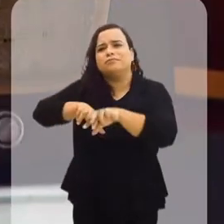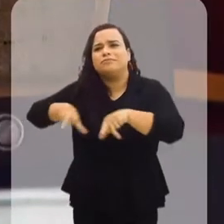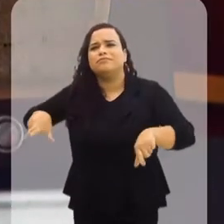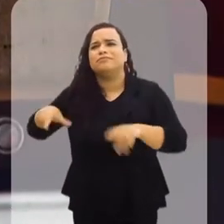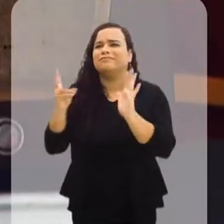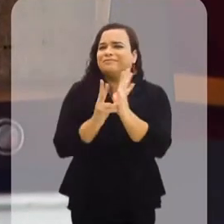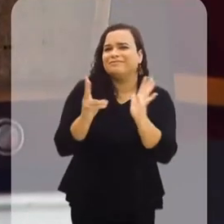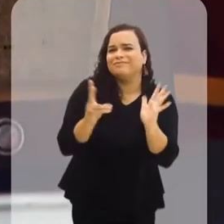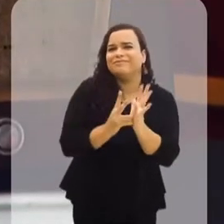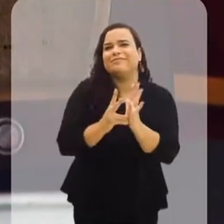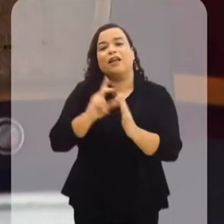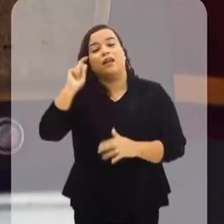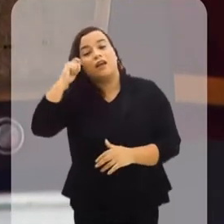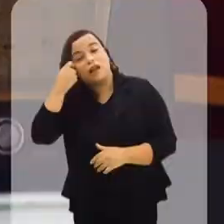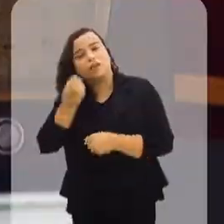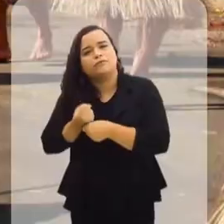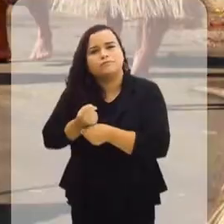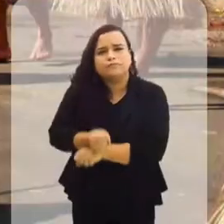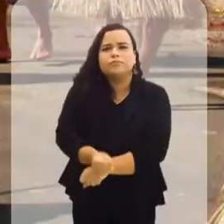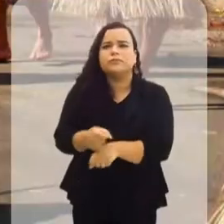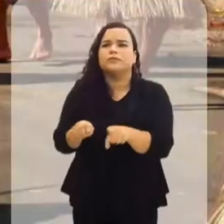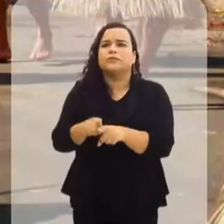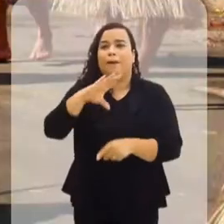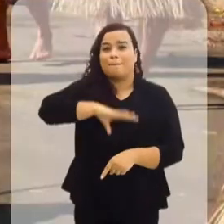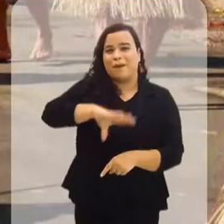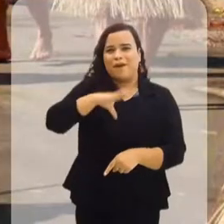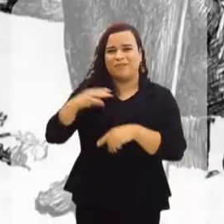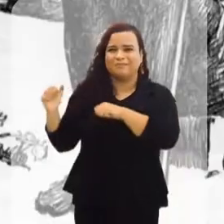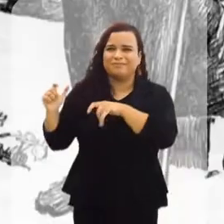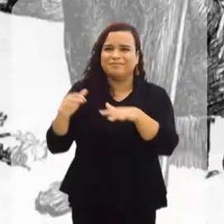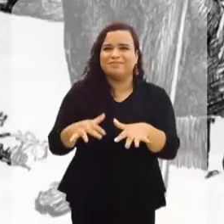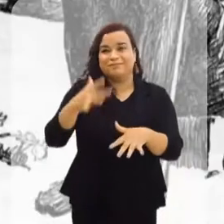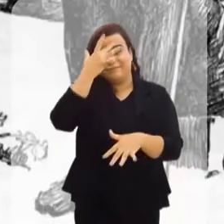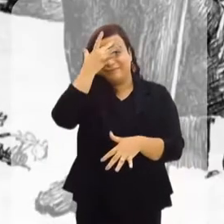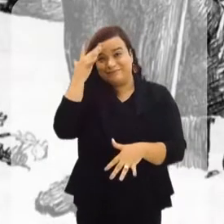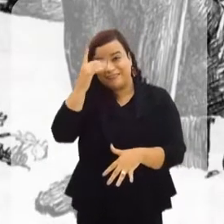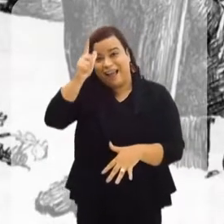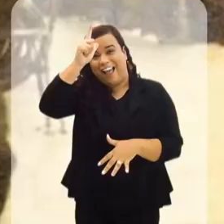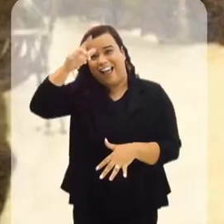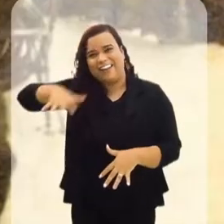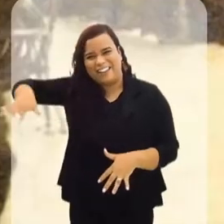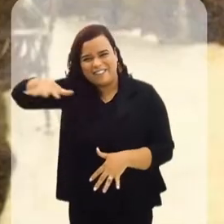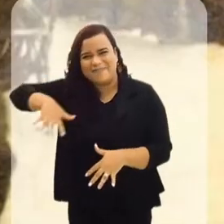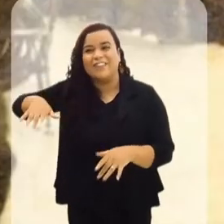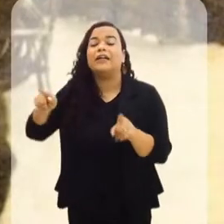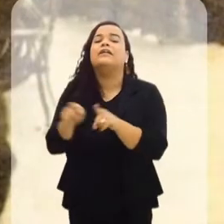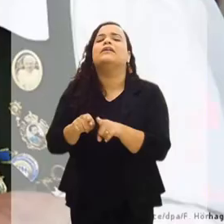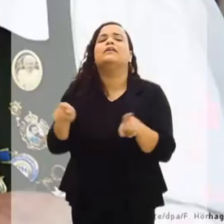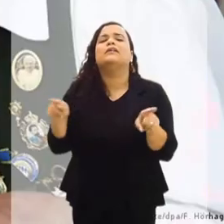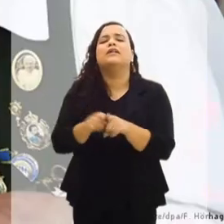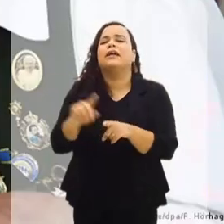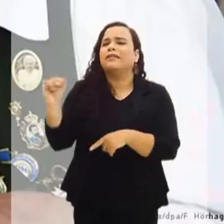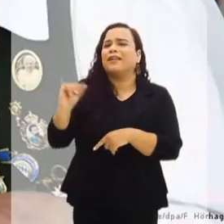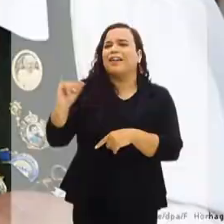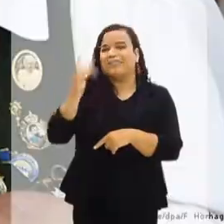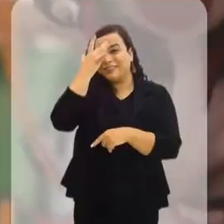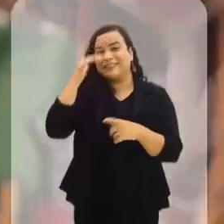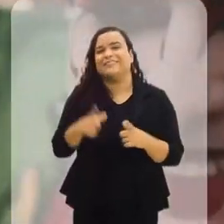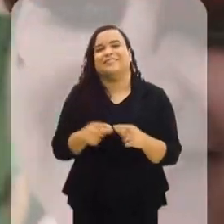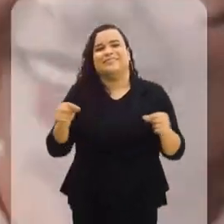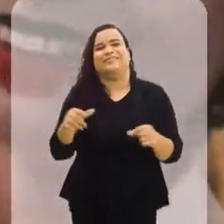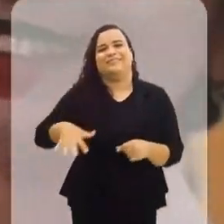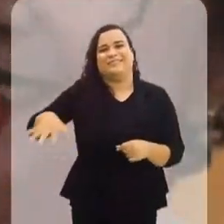Cenários de obras literárias, dos tupinambais, negros escravizados, portugueses, alemães